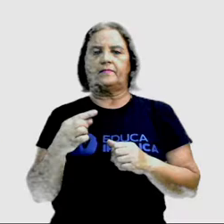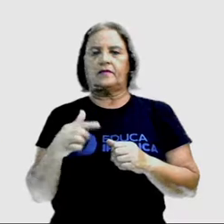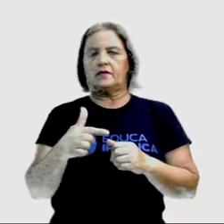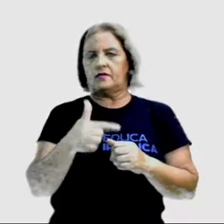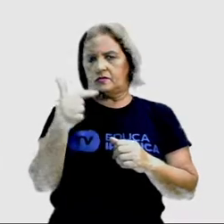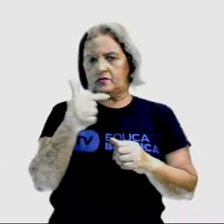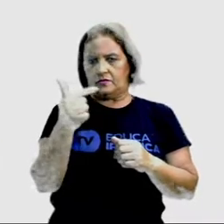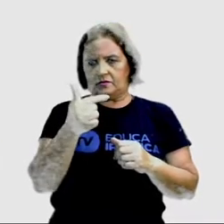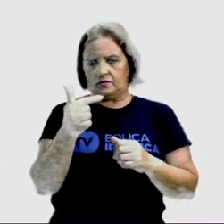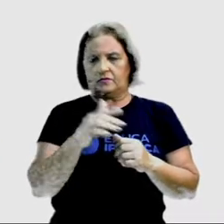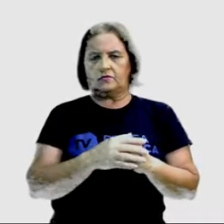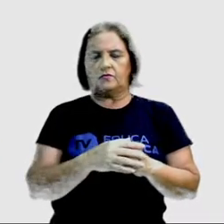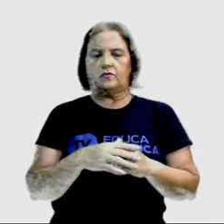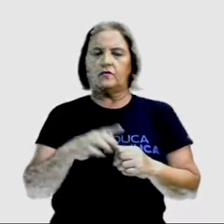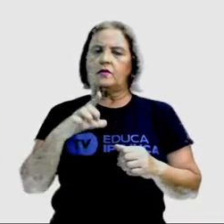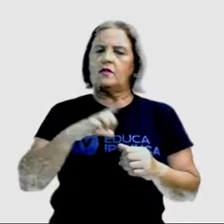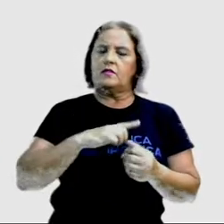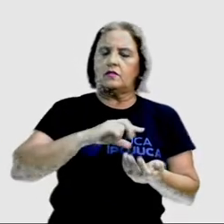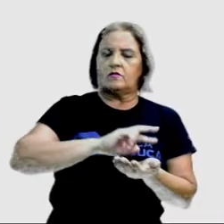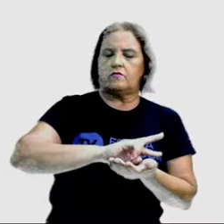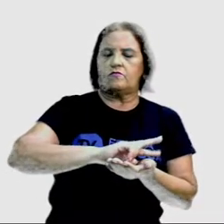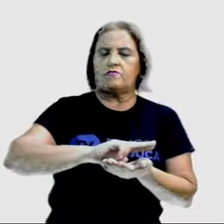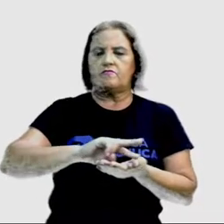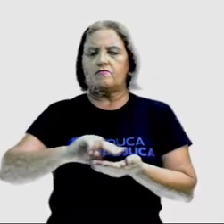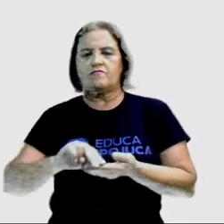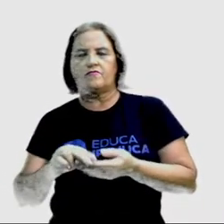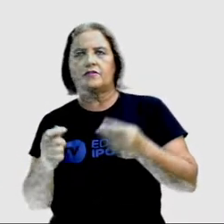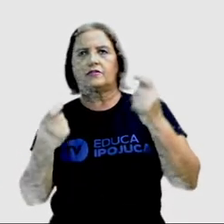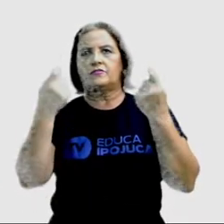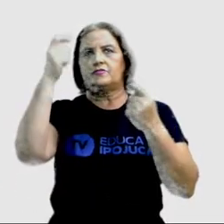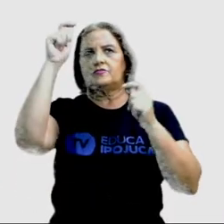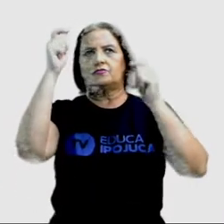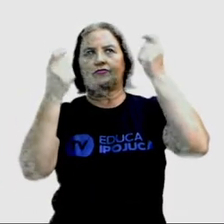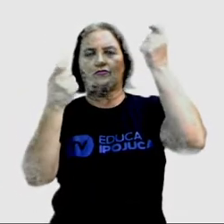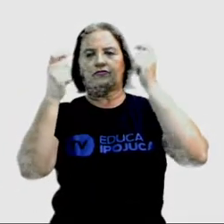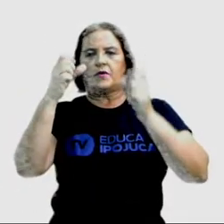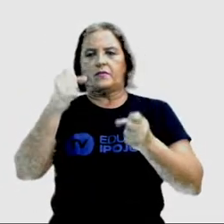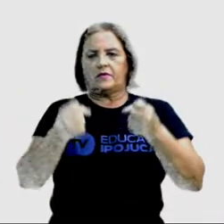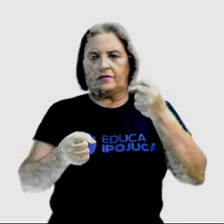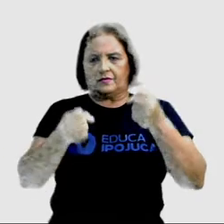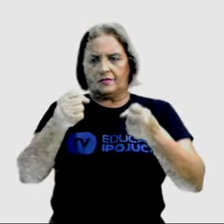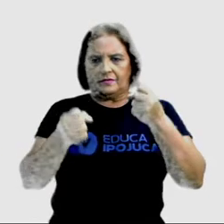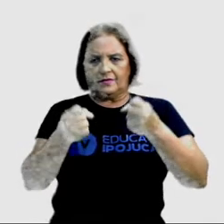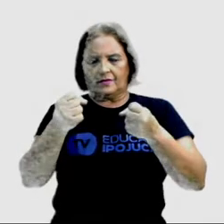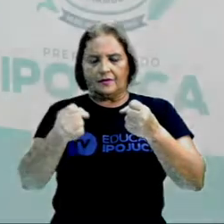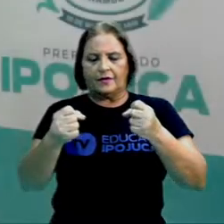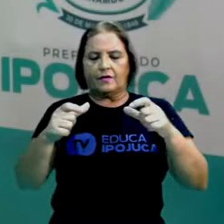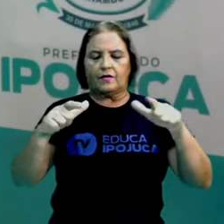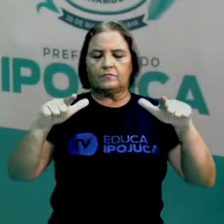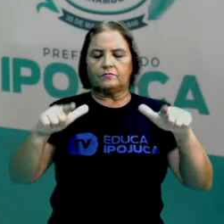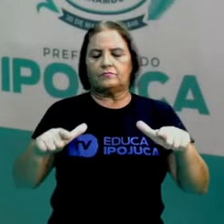há várias fábricas de automóveis no distrito industrial da cidade.